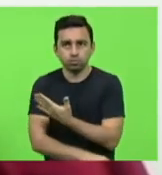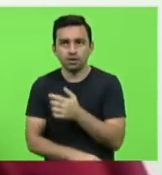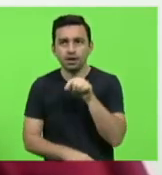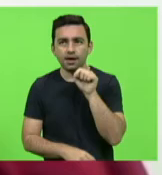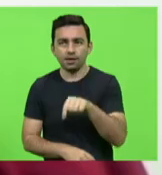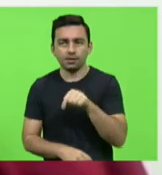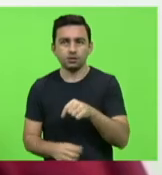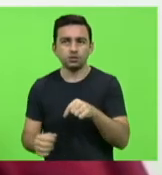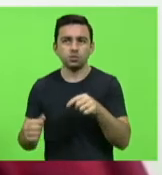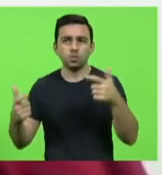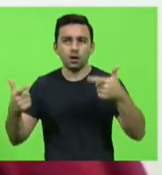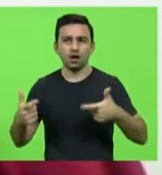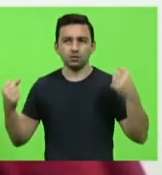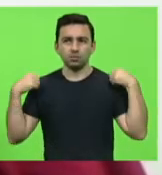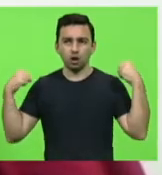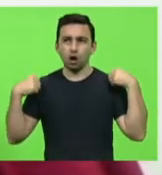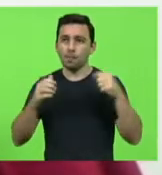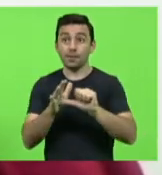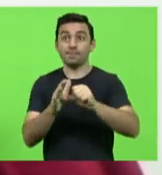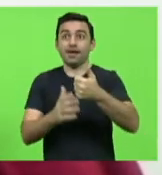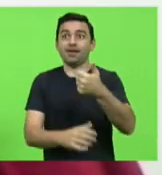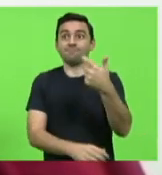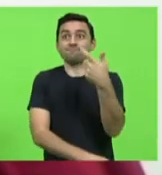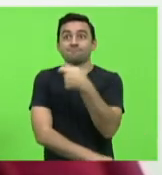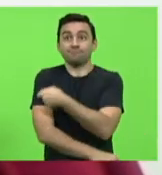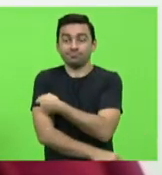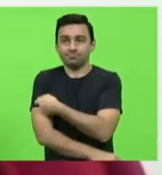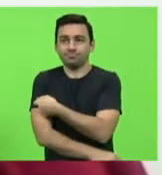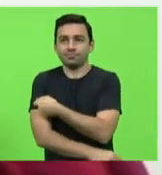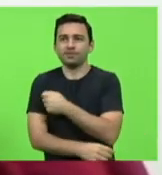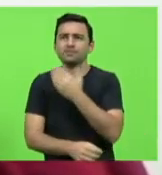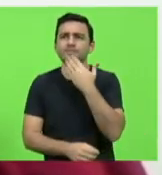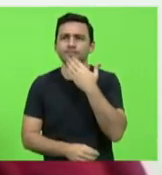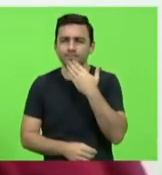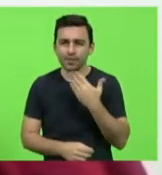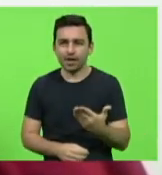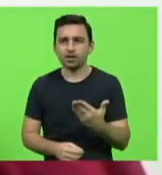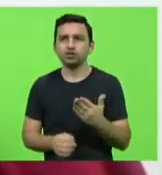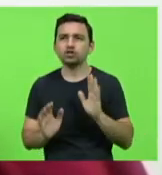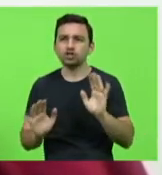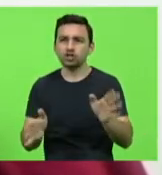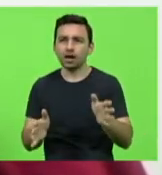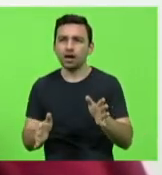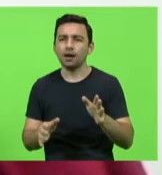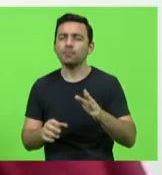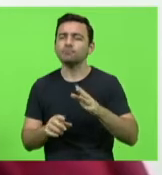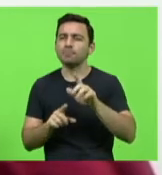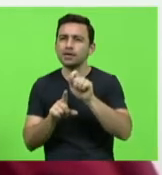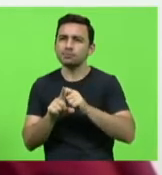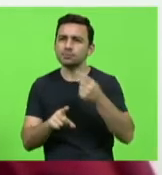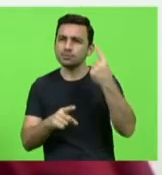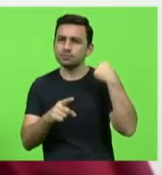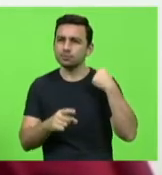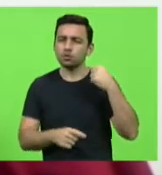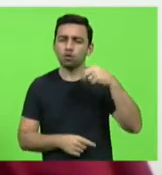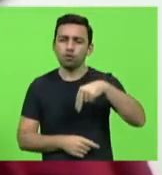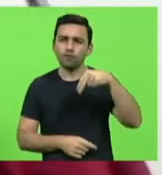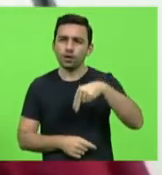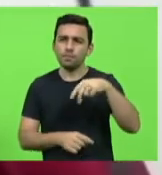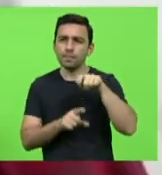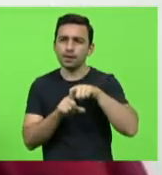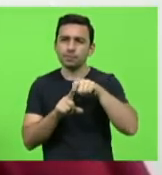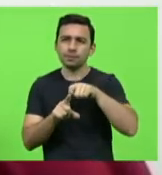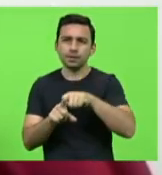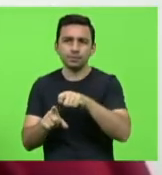receberam a primeira dose da vacina que estamos reivindicando desde novembro do ano passado. Quase seis